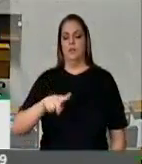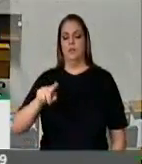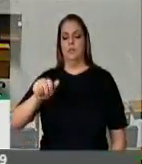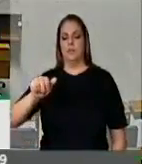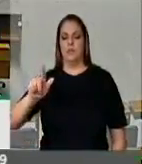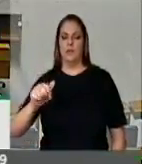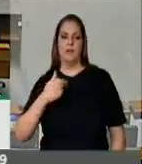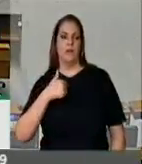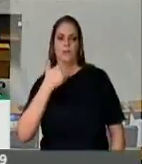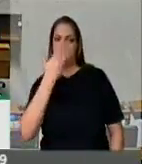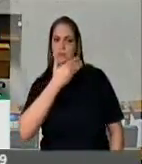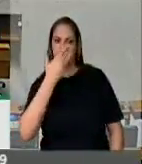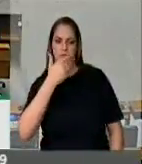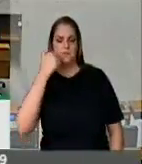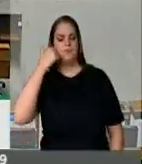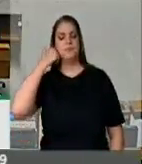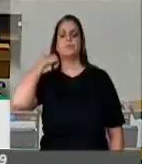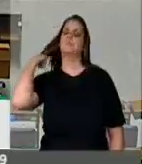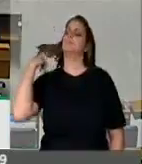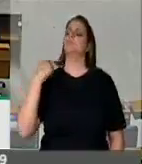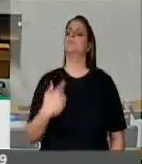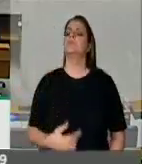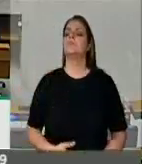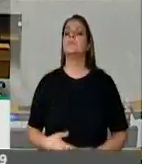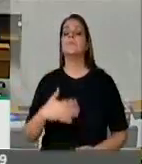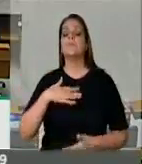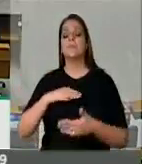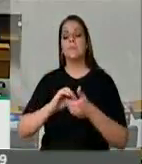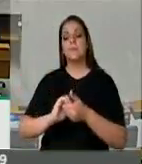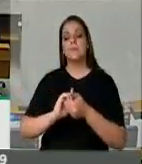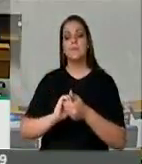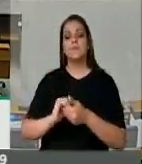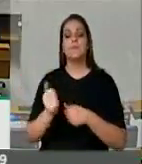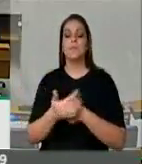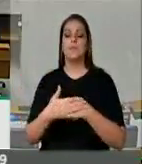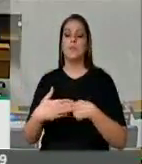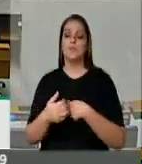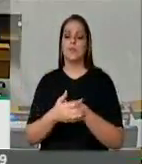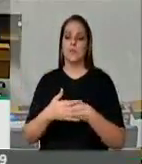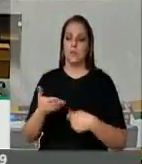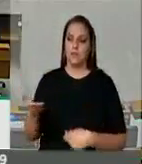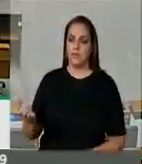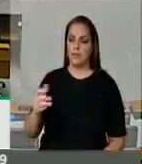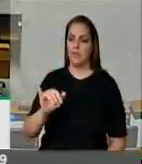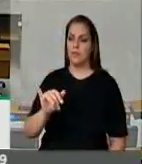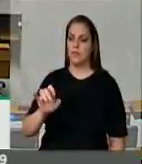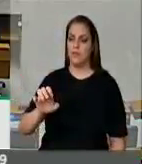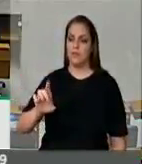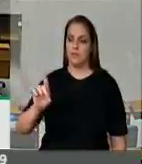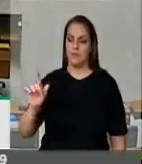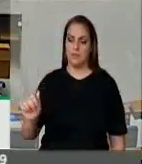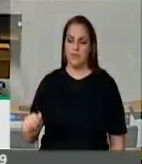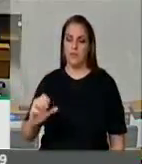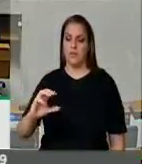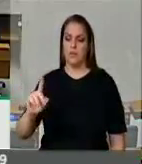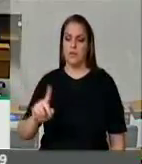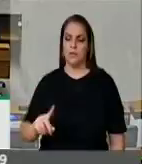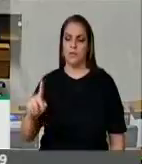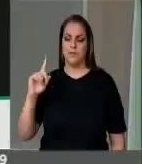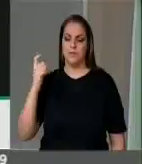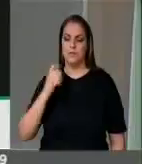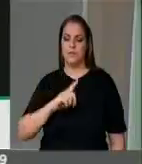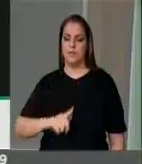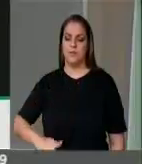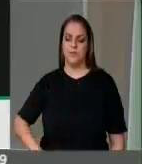Sr. Presidente, deputada minha querida e eterna governadora do Rio Grande do Sul, Ieda Cruz, Sr. Presidente, que tenho